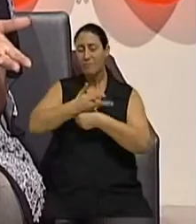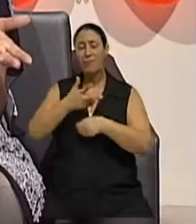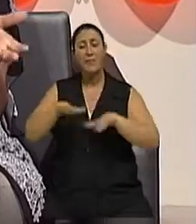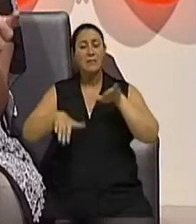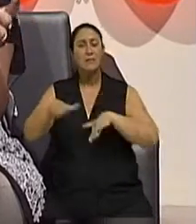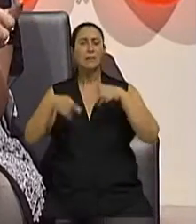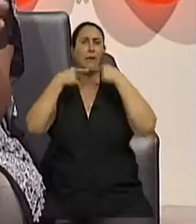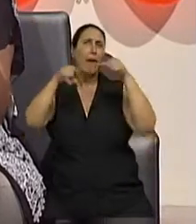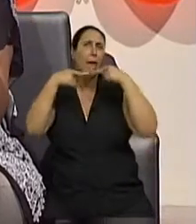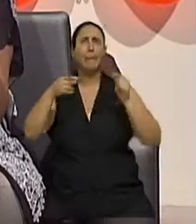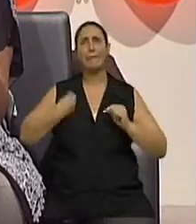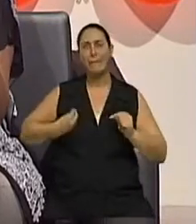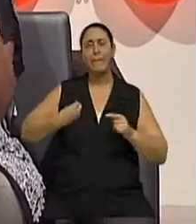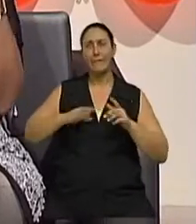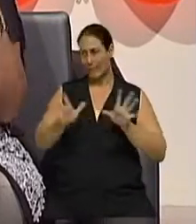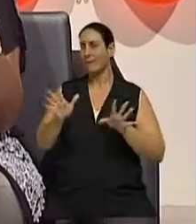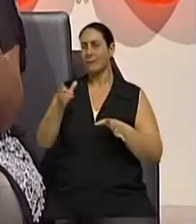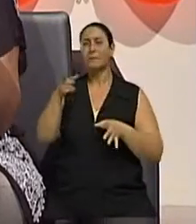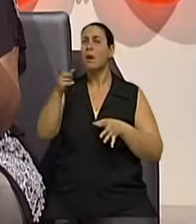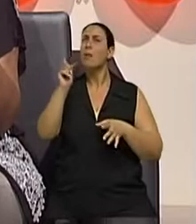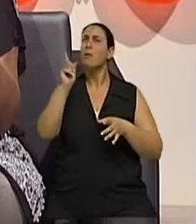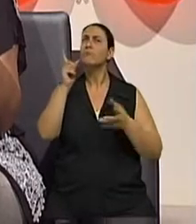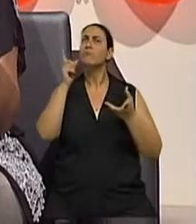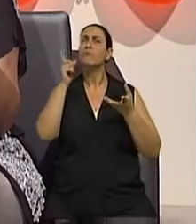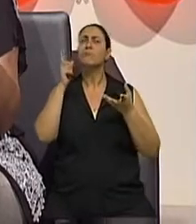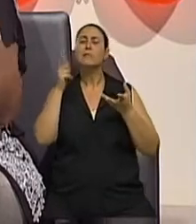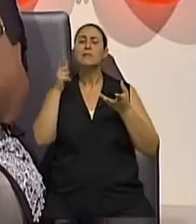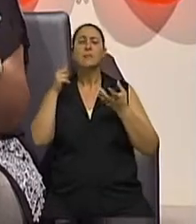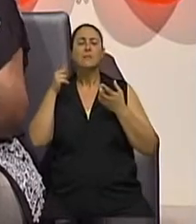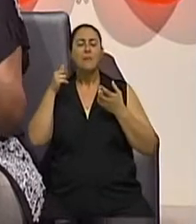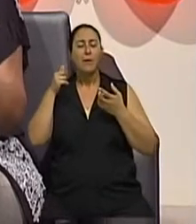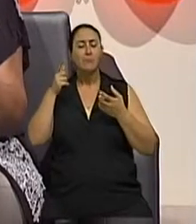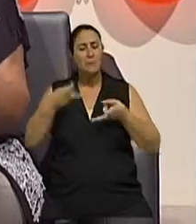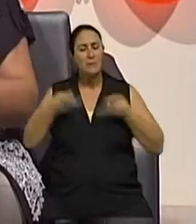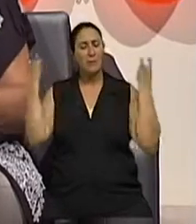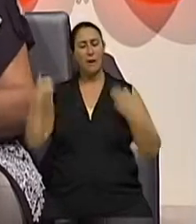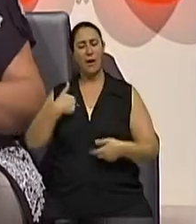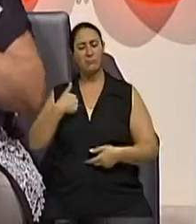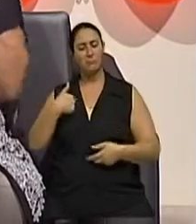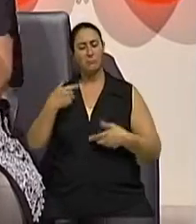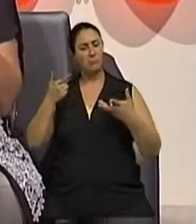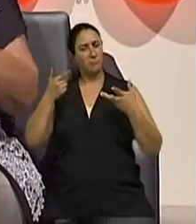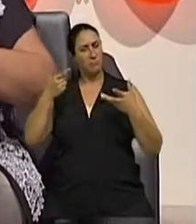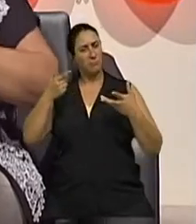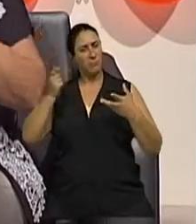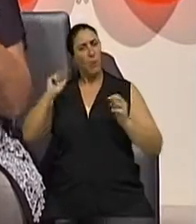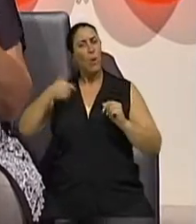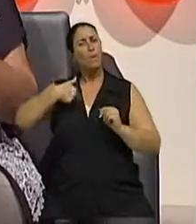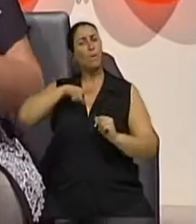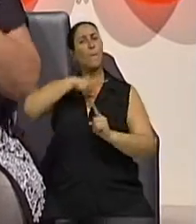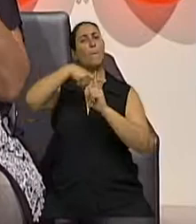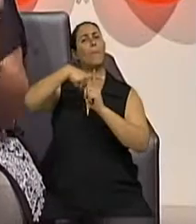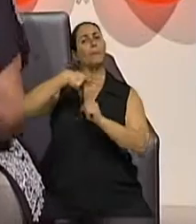tenha, né? E isso não faz com que ela enxergue mais claramente o que ela tem de bom. E isso, todo aquele processo